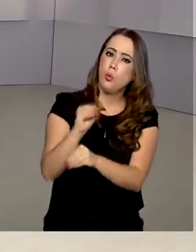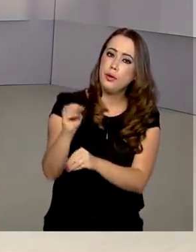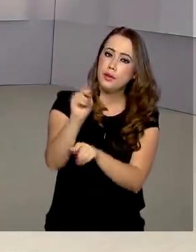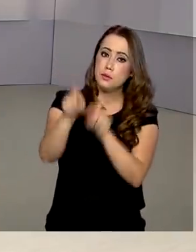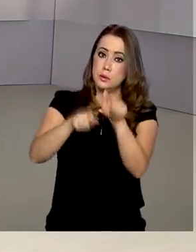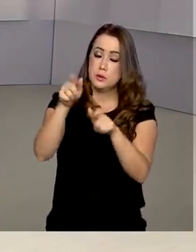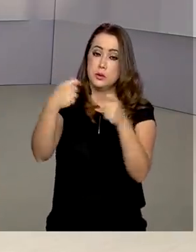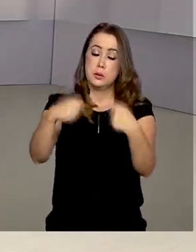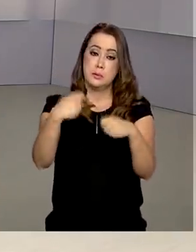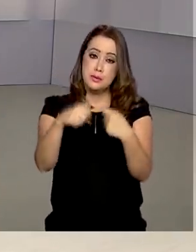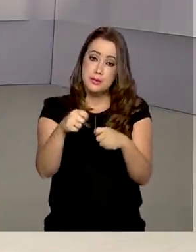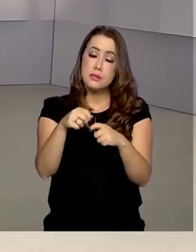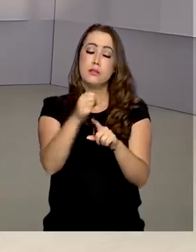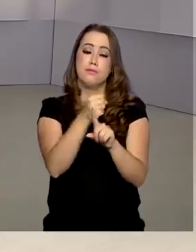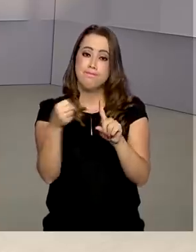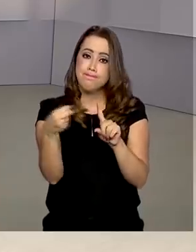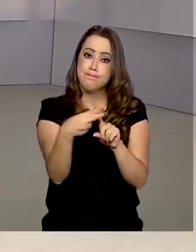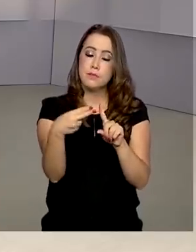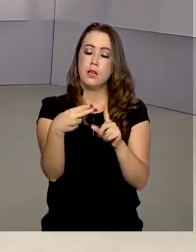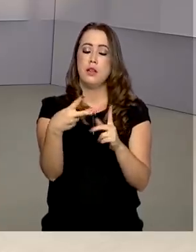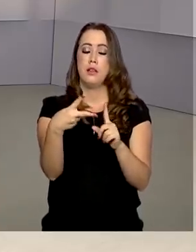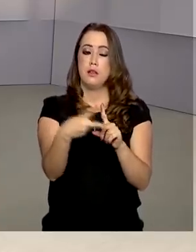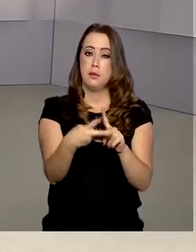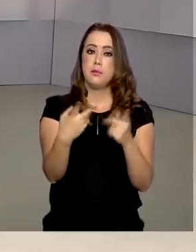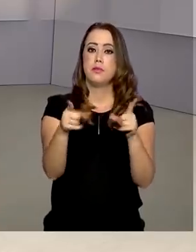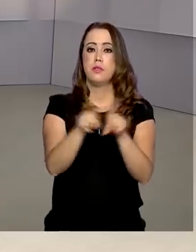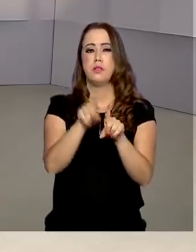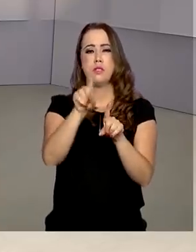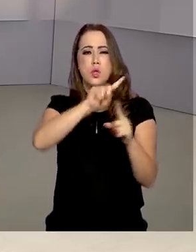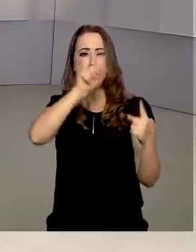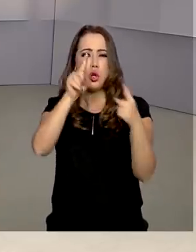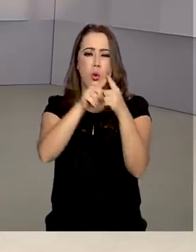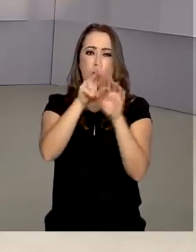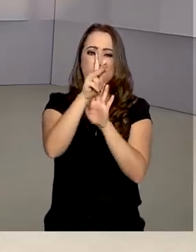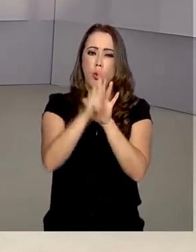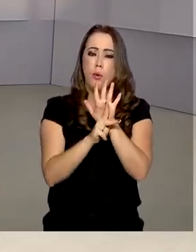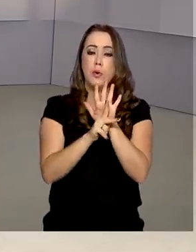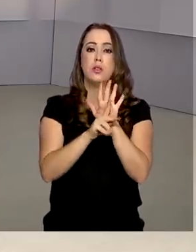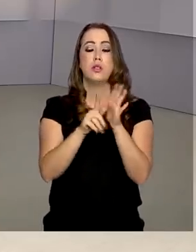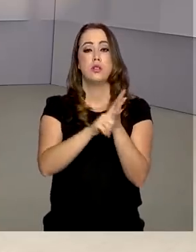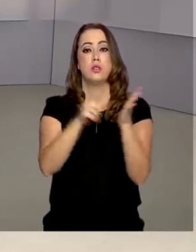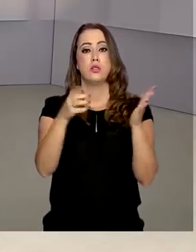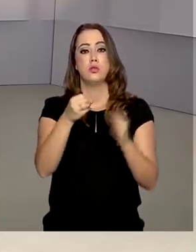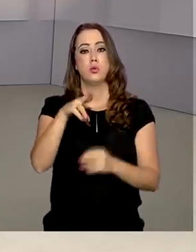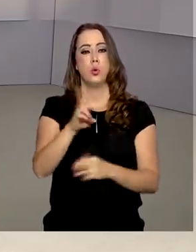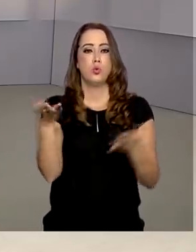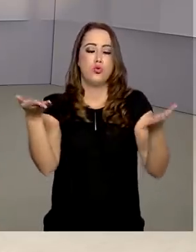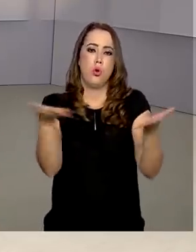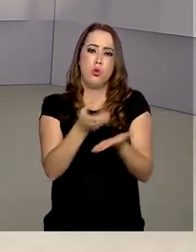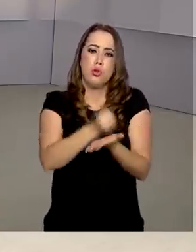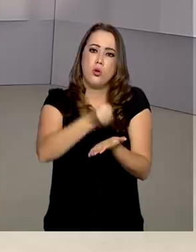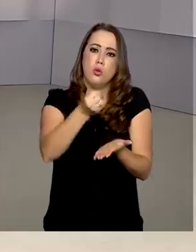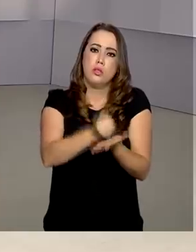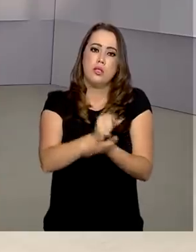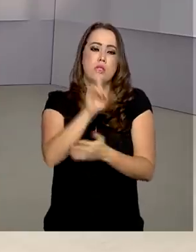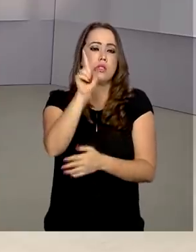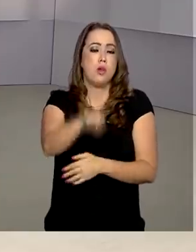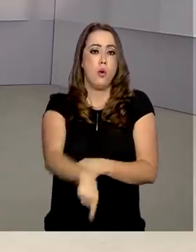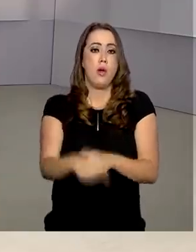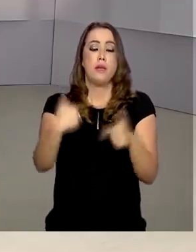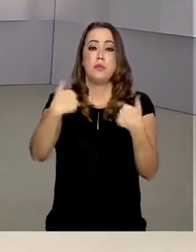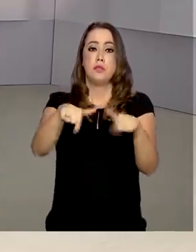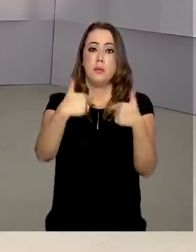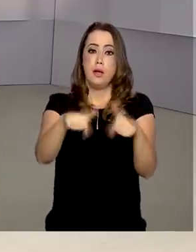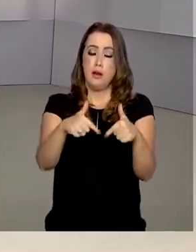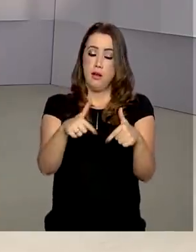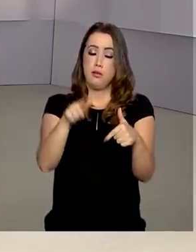beneficiários da Previdência. De acordo com a portaria publicada hoje no Diário Oficial da União, a contratação é exclusiva de